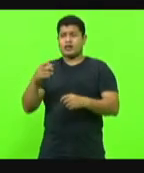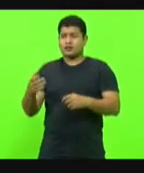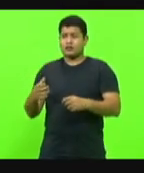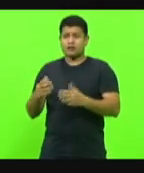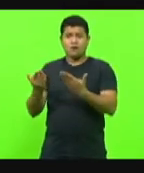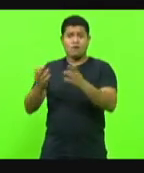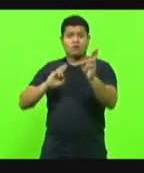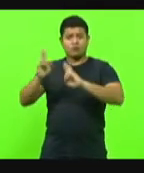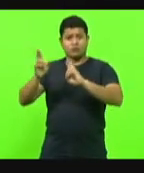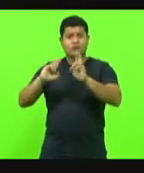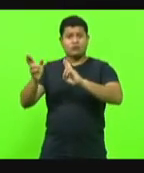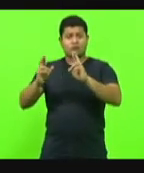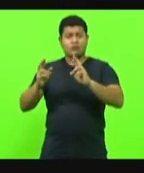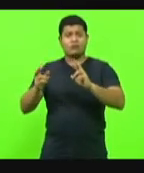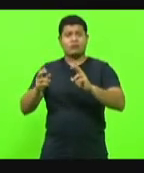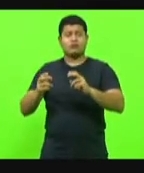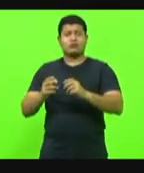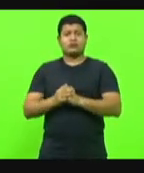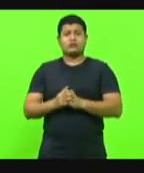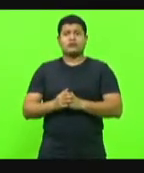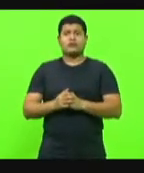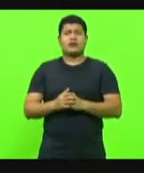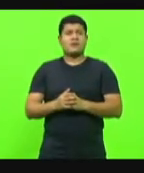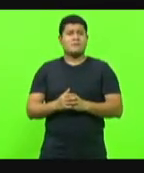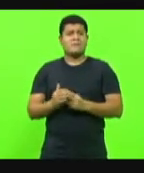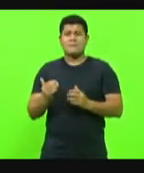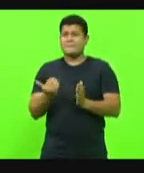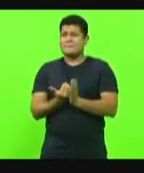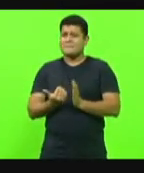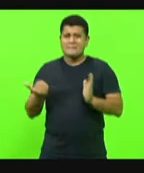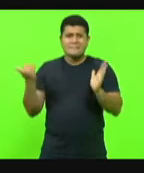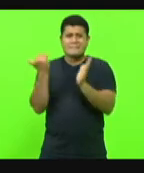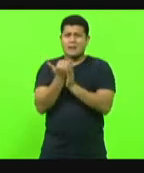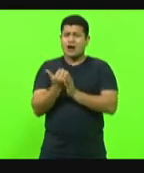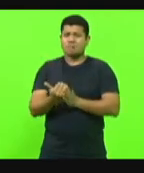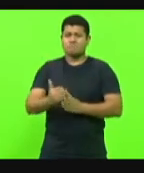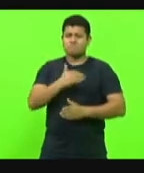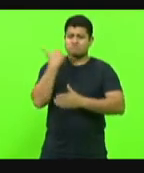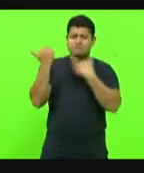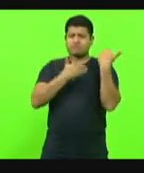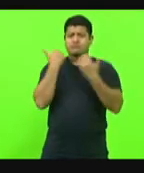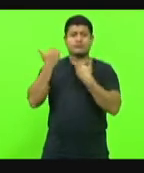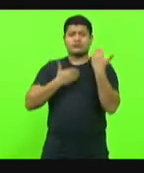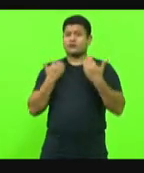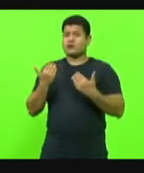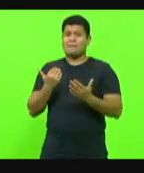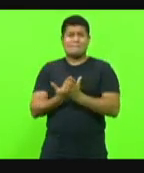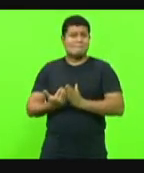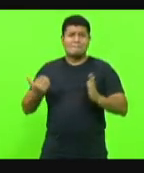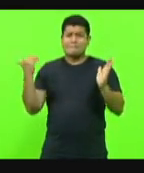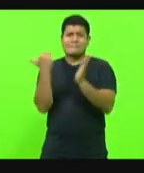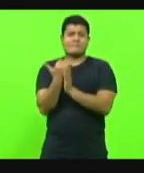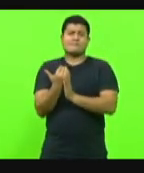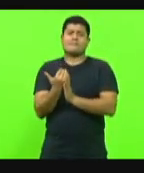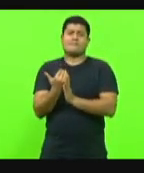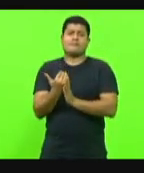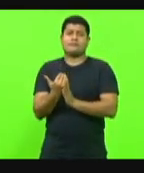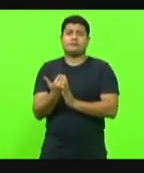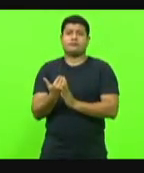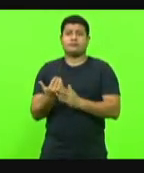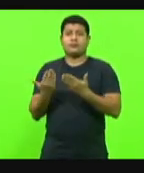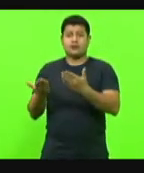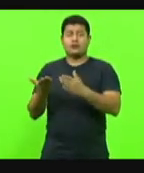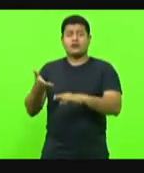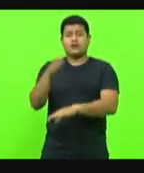a rodovia catarinense que mais mata. São mais de 100 mortes por ano, sobretudo ali no Alto